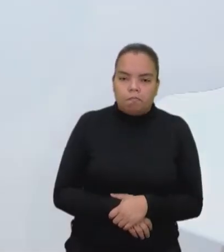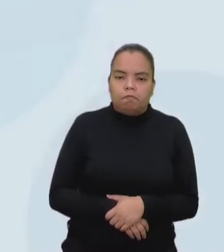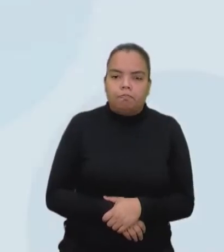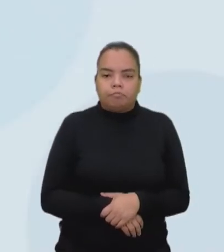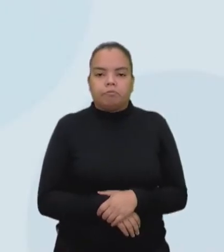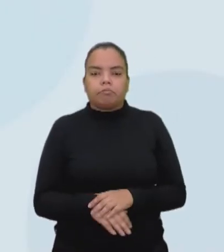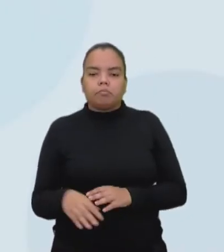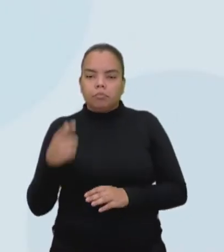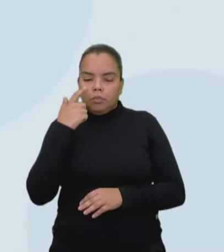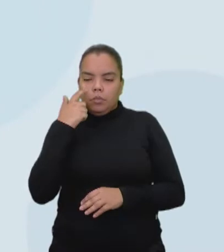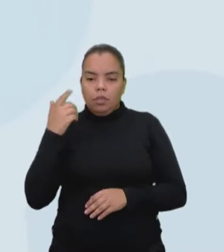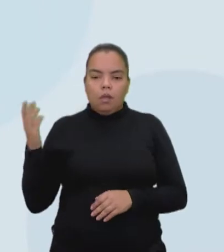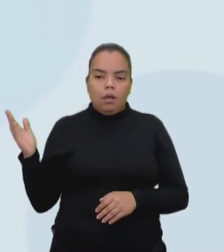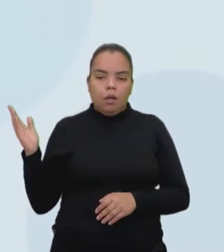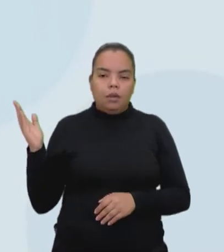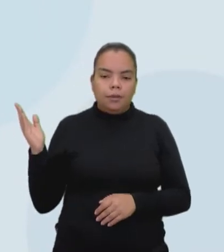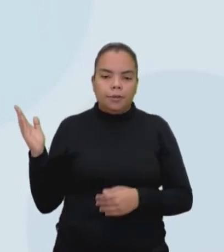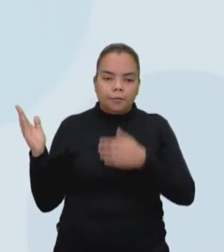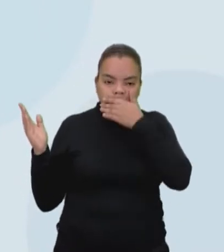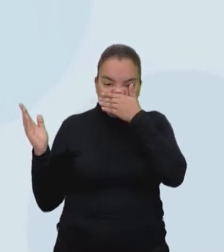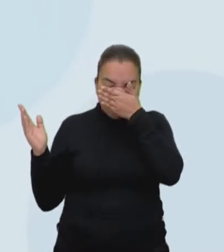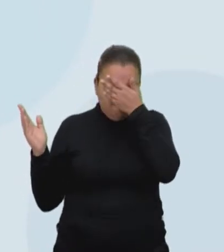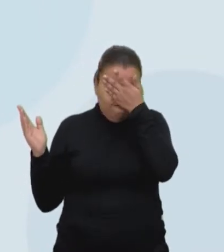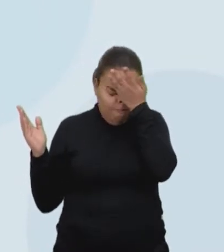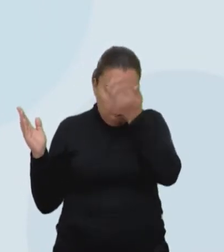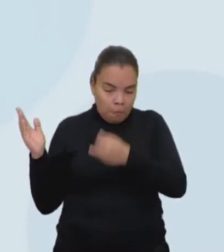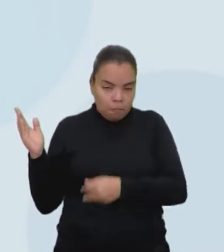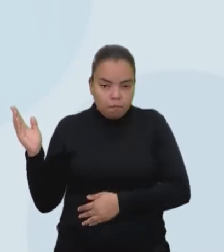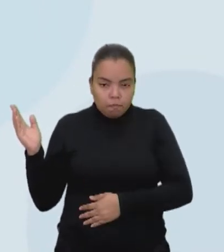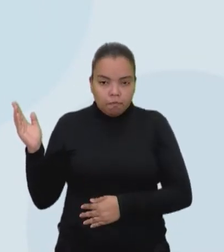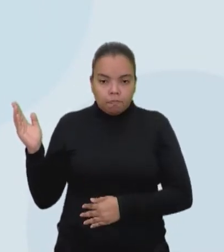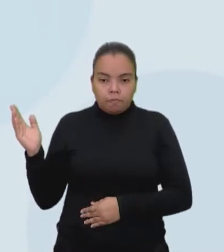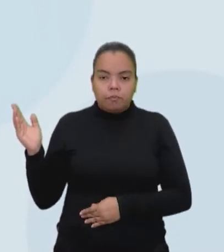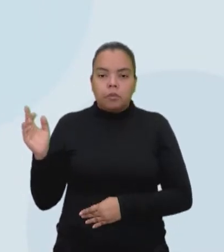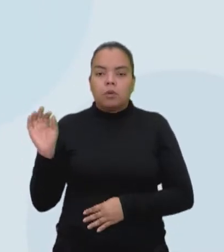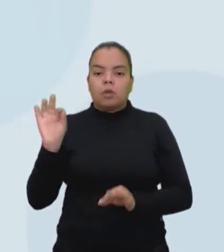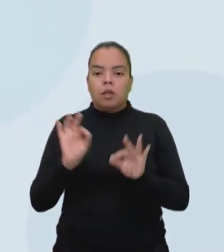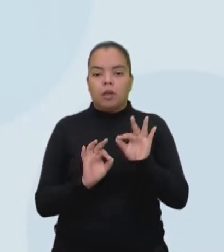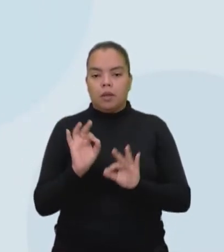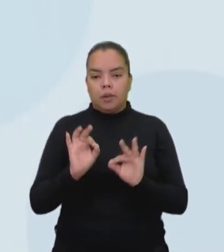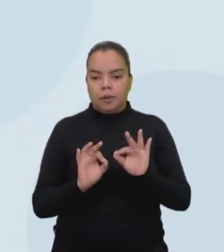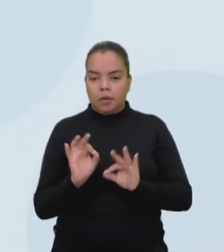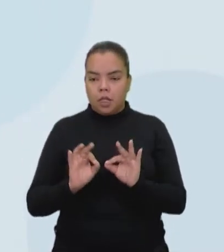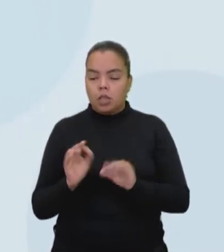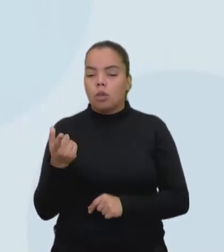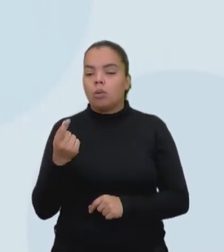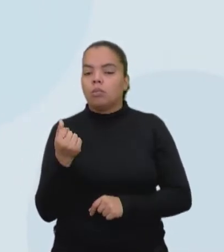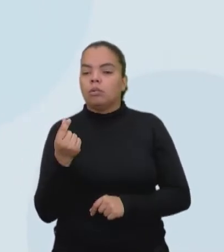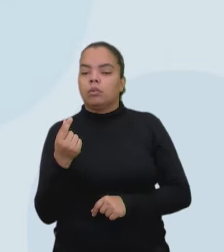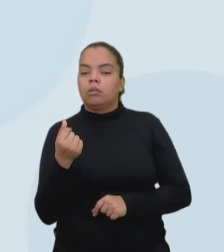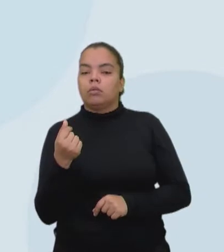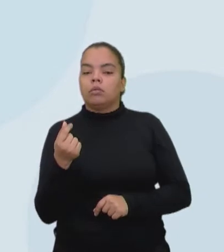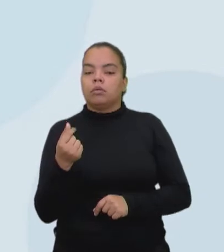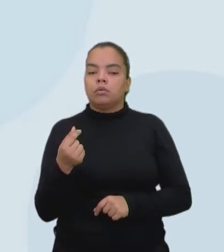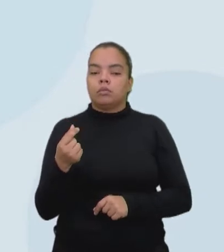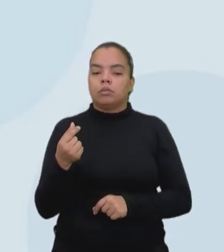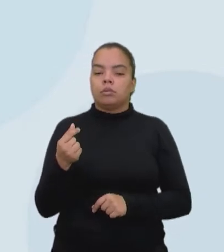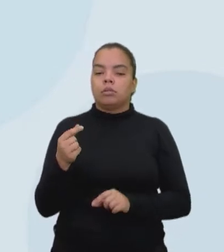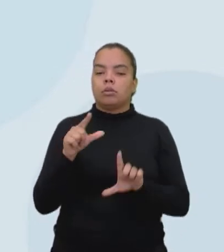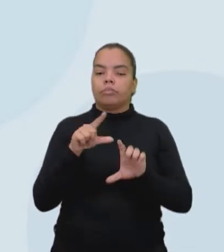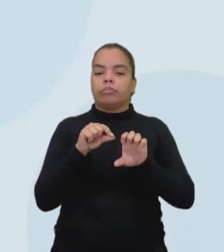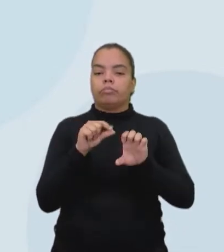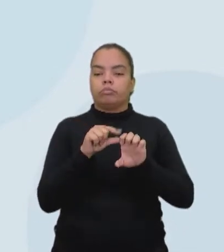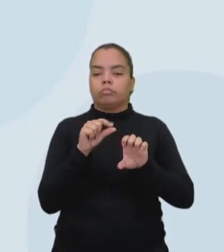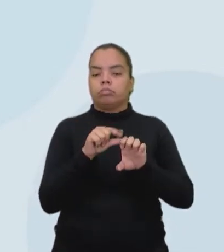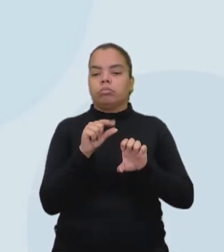lá. Vocês têm aqui a união. Quando eu vou arquitetar o custo de alguma coisa que eu vou empreender, eu